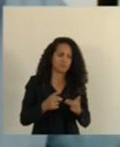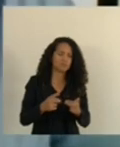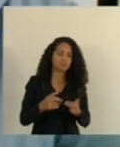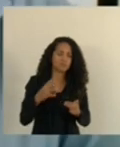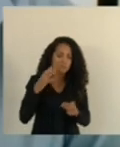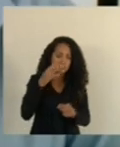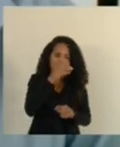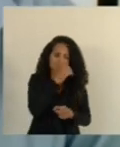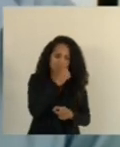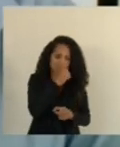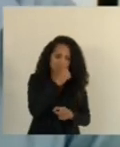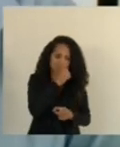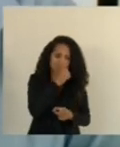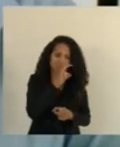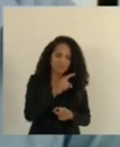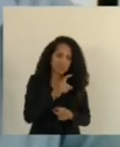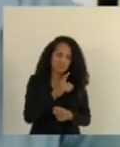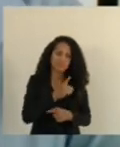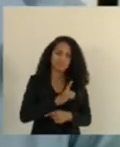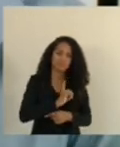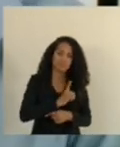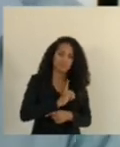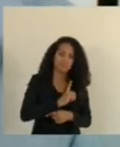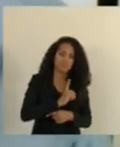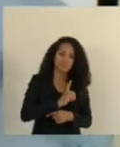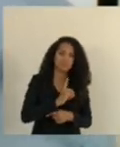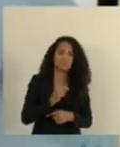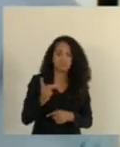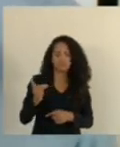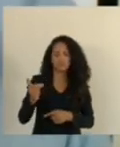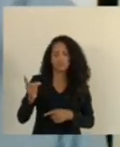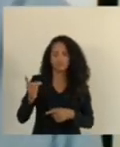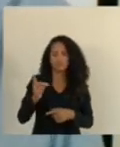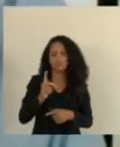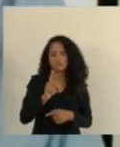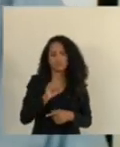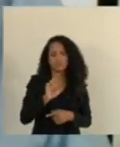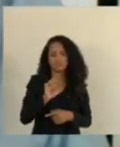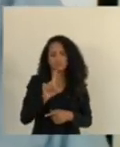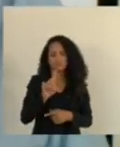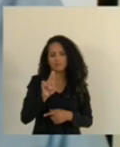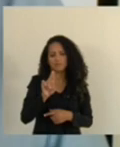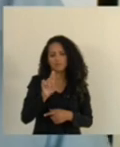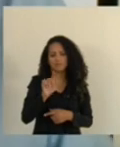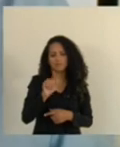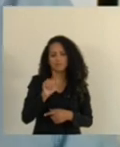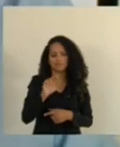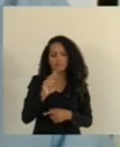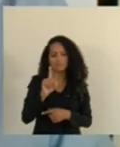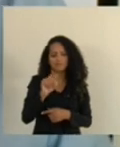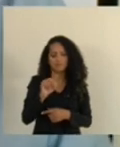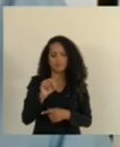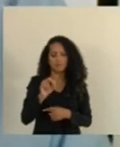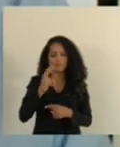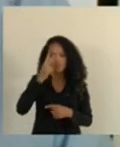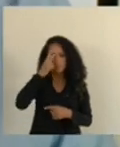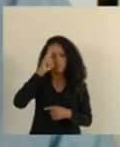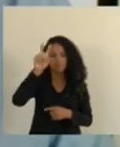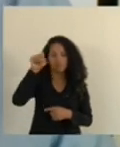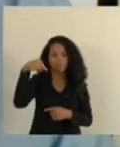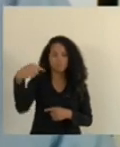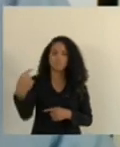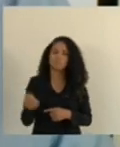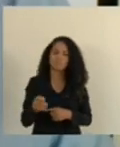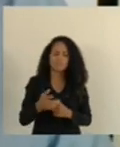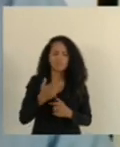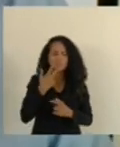rapidamente o delegado faz um excelente trabalho doutor Eduardo Passamani me trouxe um ou dois dias depois um estudo